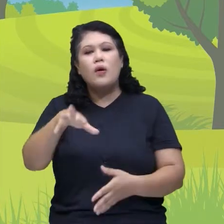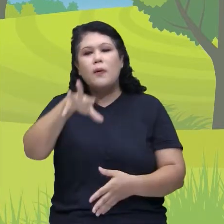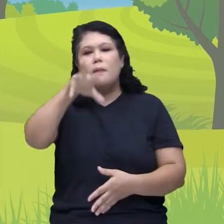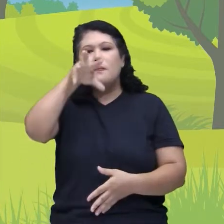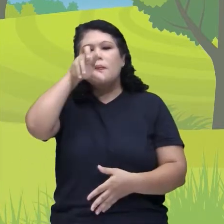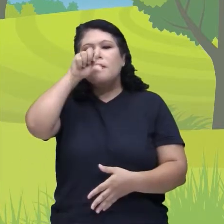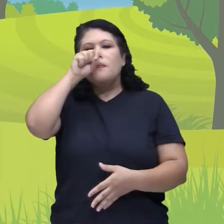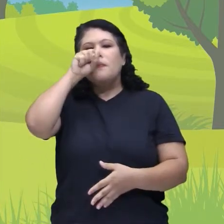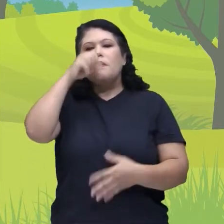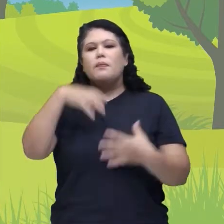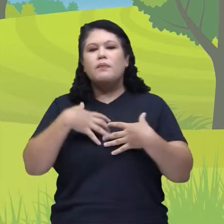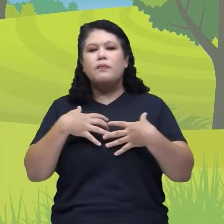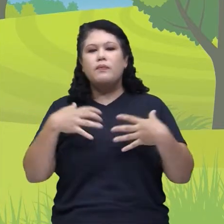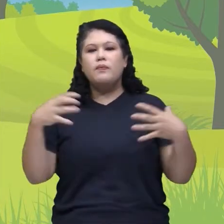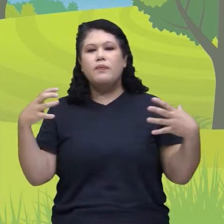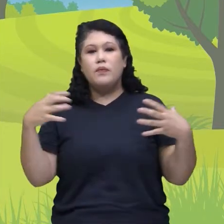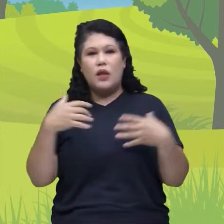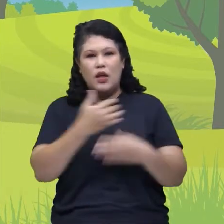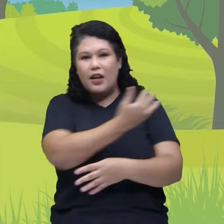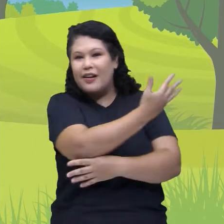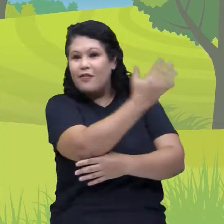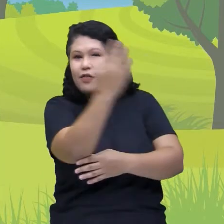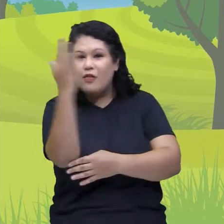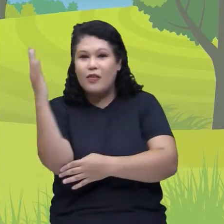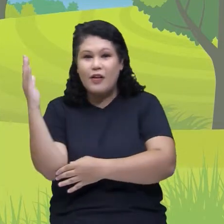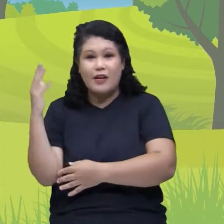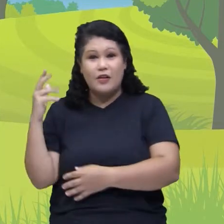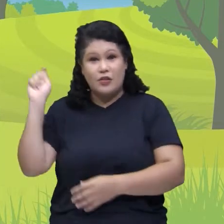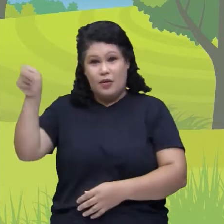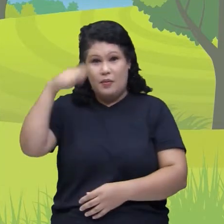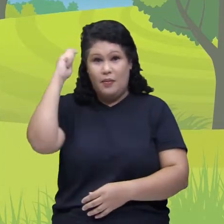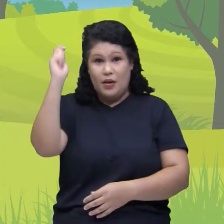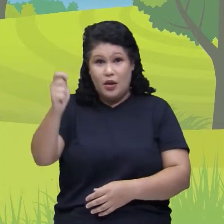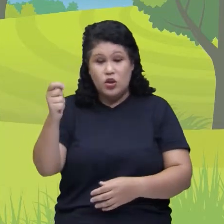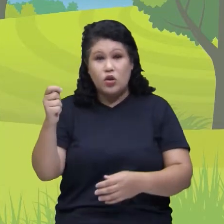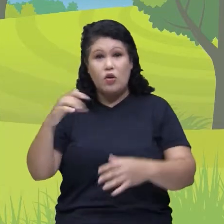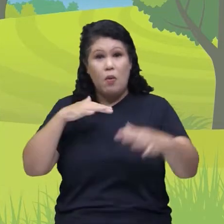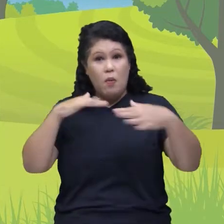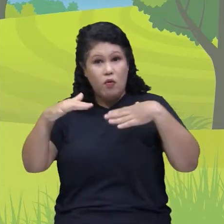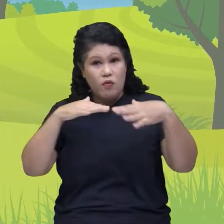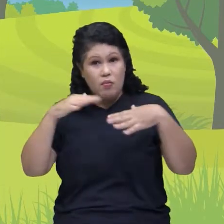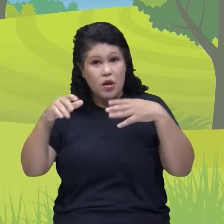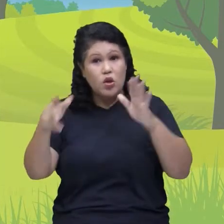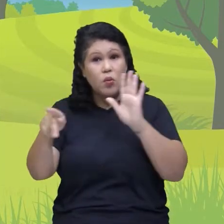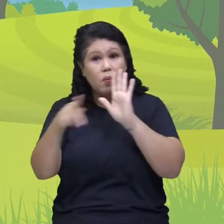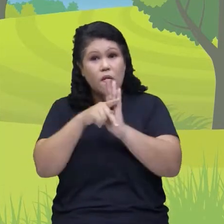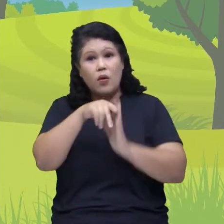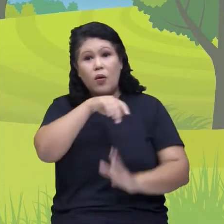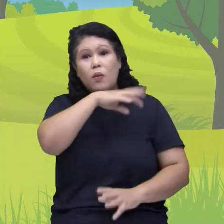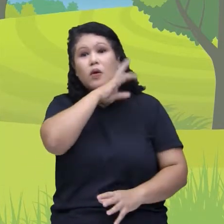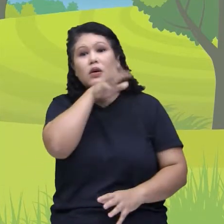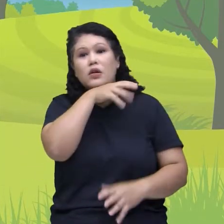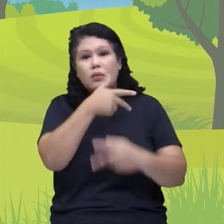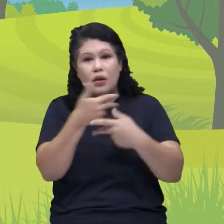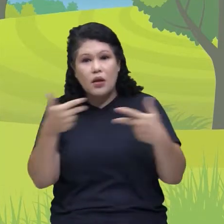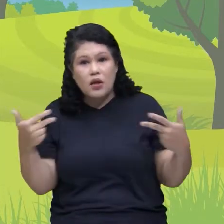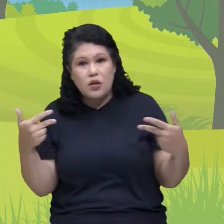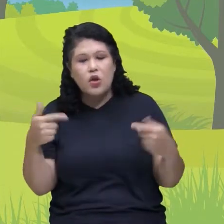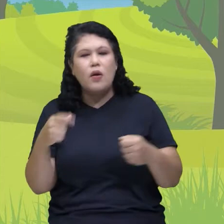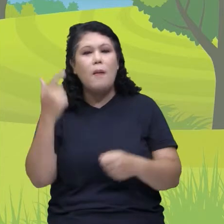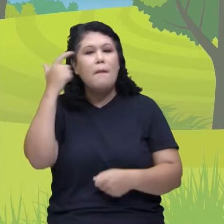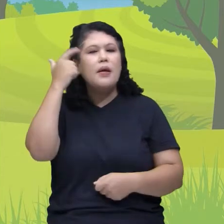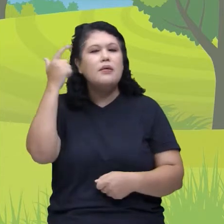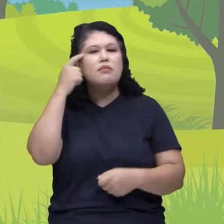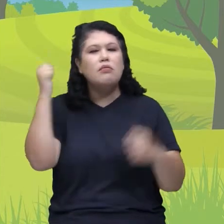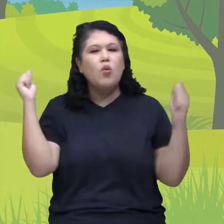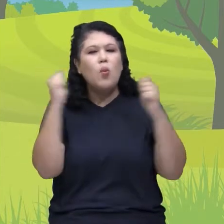estamos na Floresta Encantada, hoje nós vamos fazer o movimento dos animais. Essa vai ser a nossa ginástica. Então, vamos pensar aqui agora na nossa ginástica. Olha